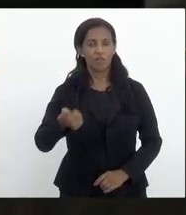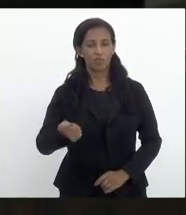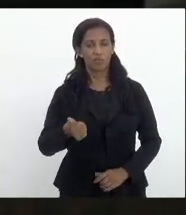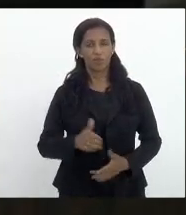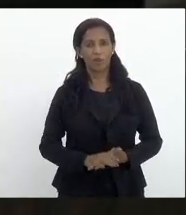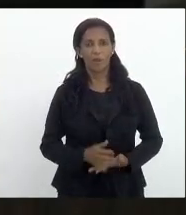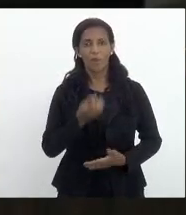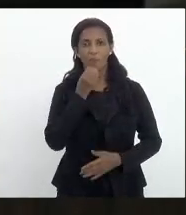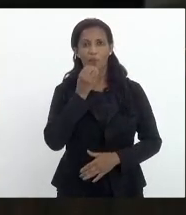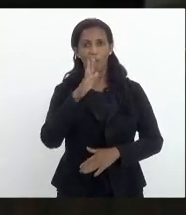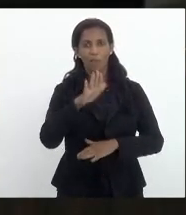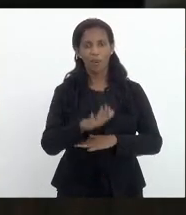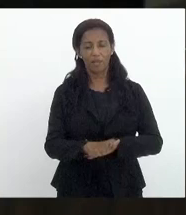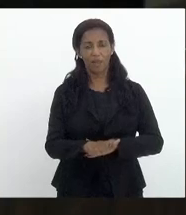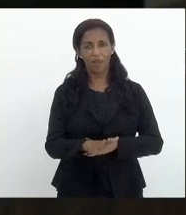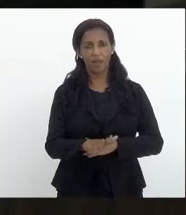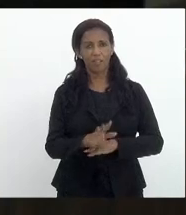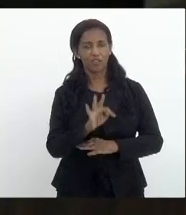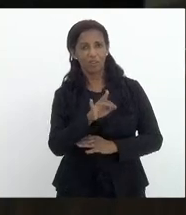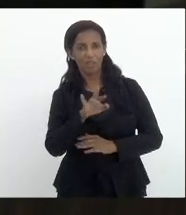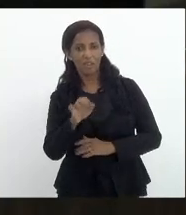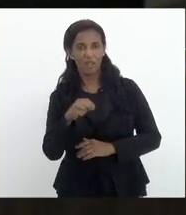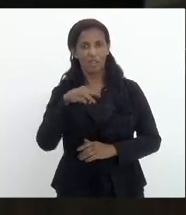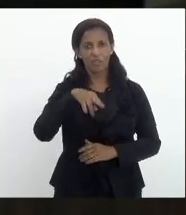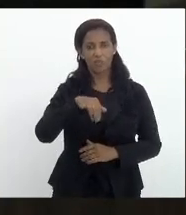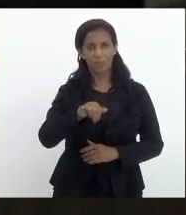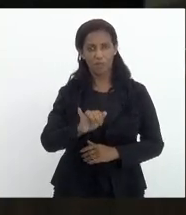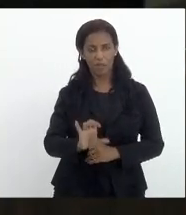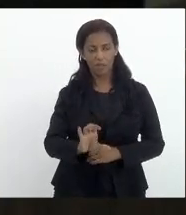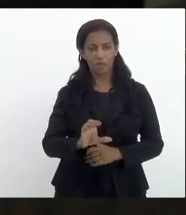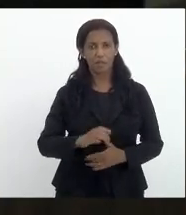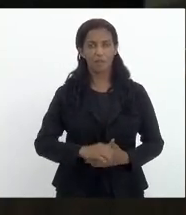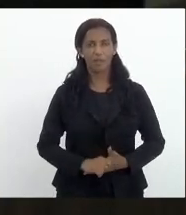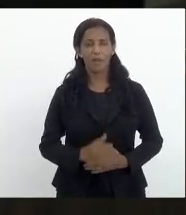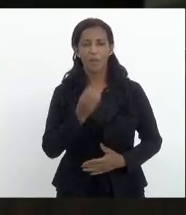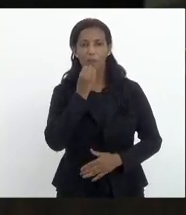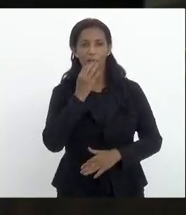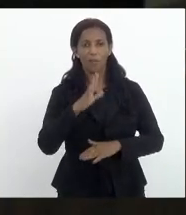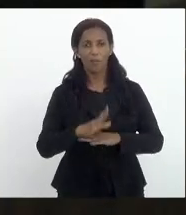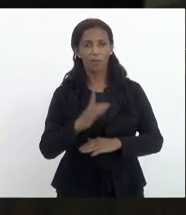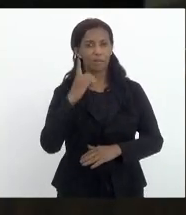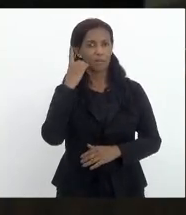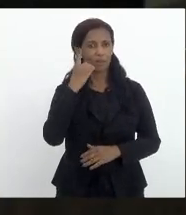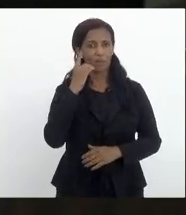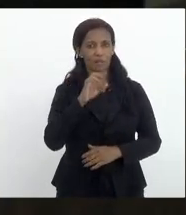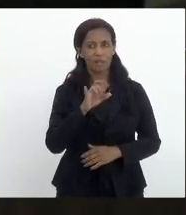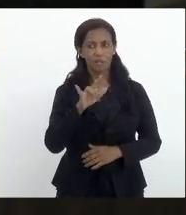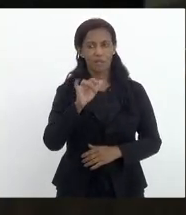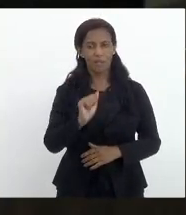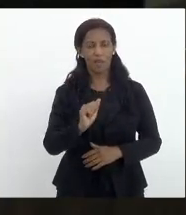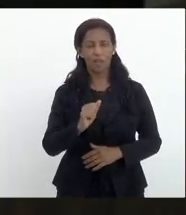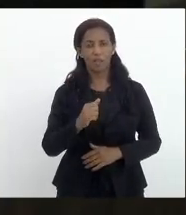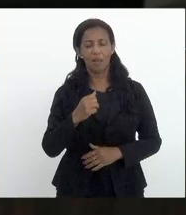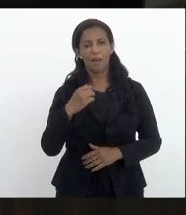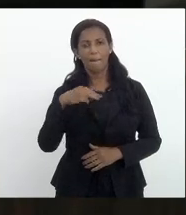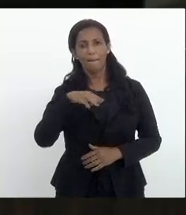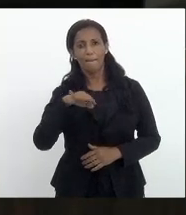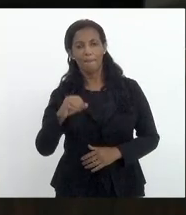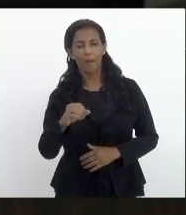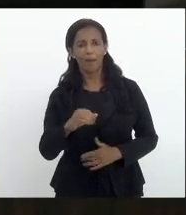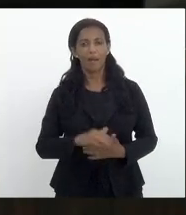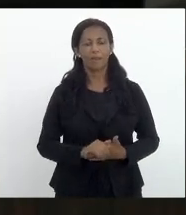Boa tarde, subtenente, boa tarde, Mink, boa tarde, deputada Célia, deputada Marta, Carlos